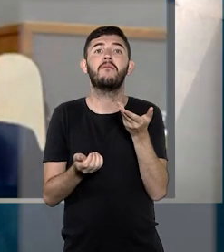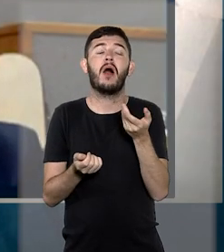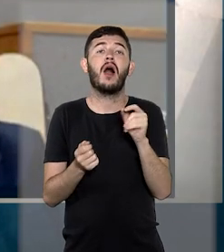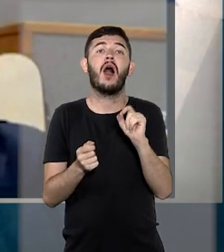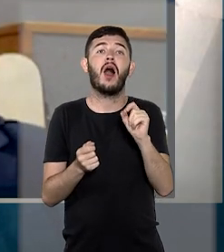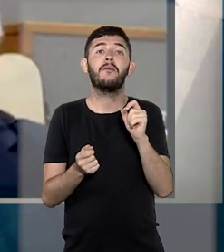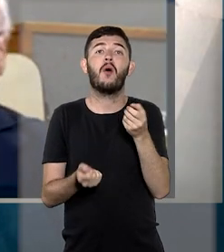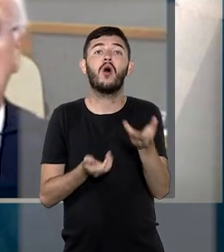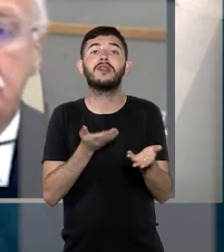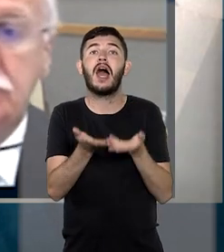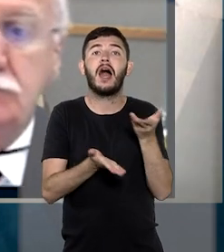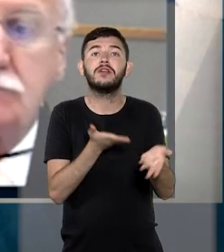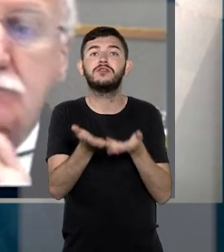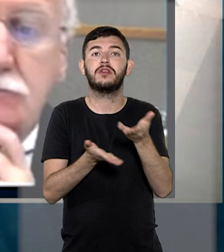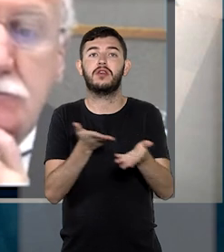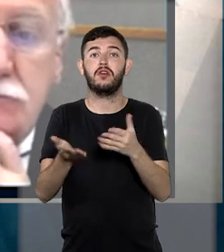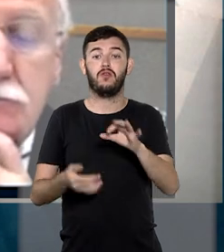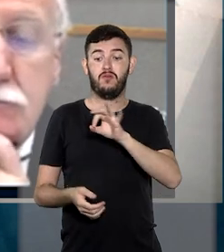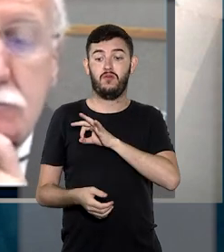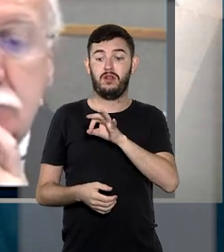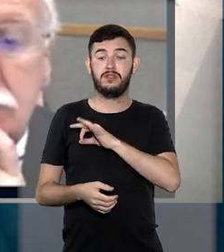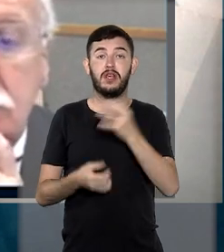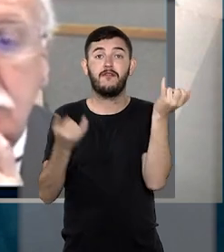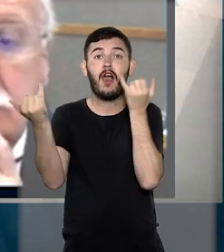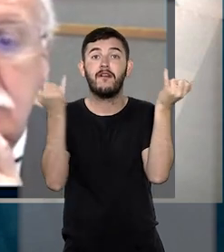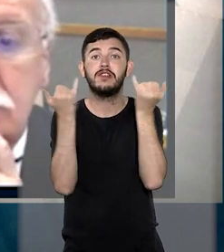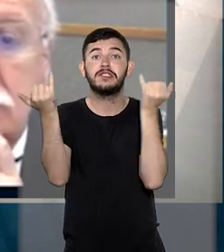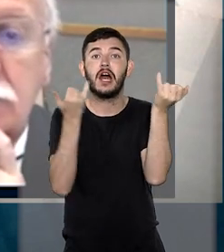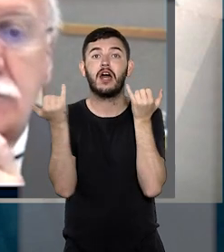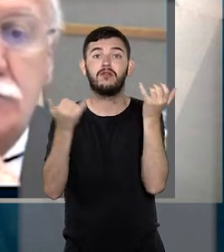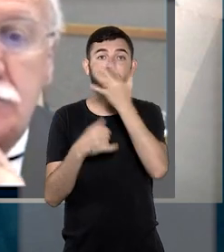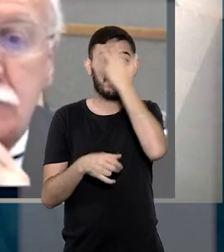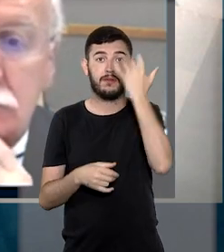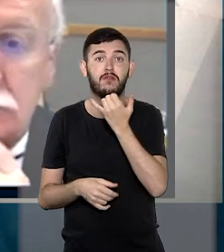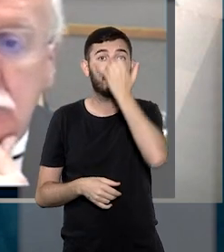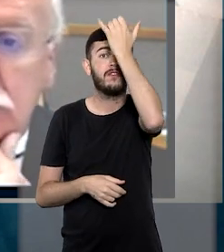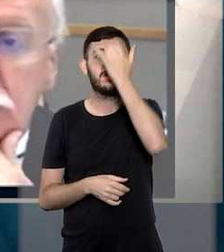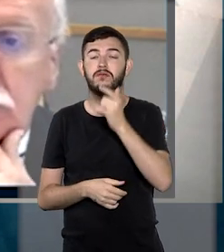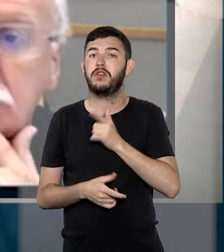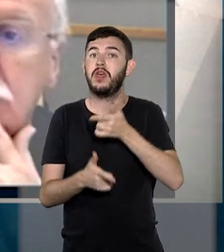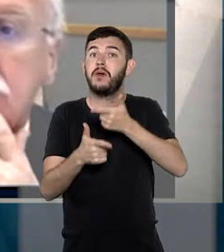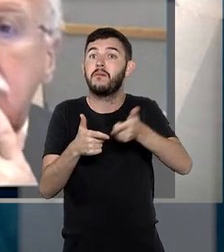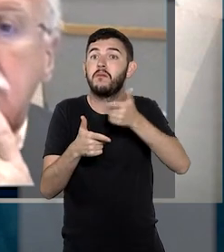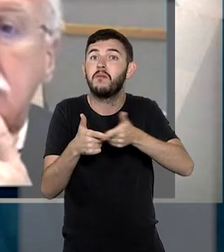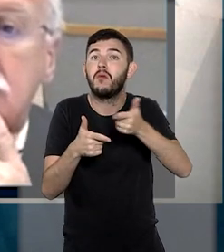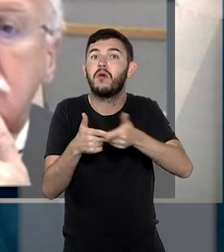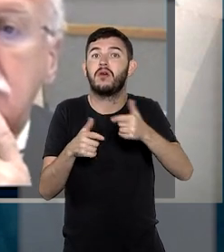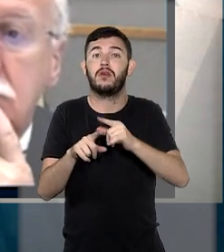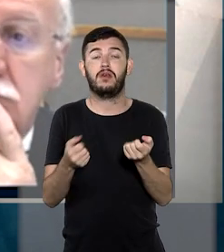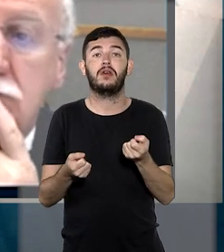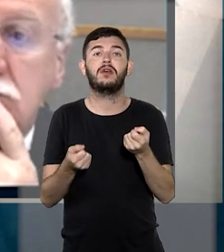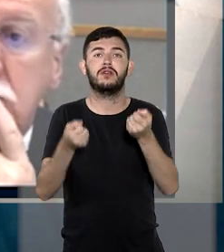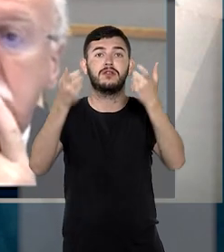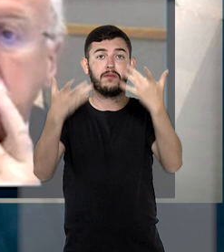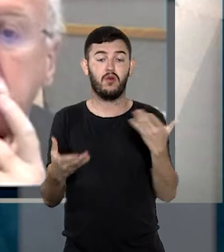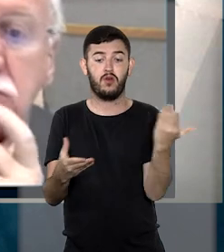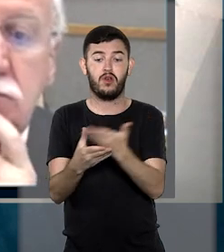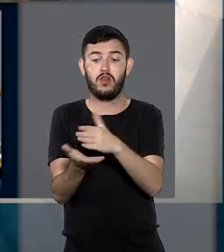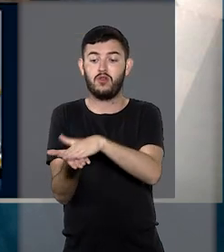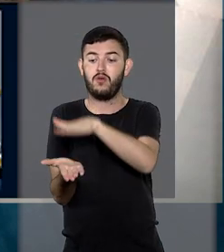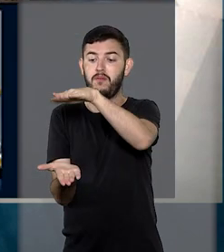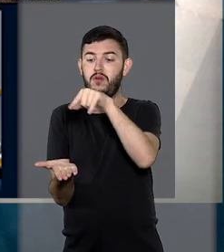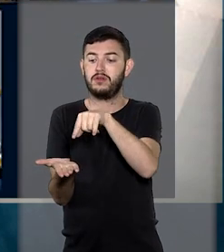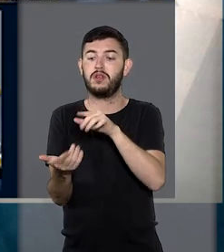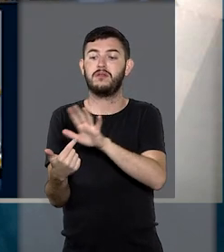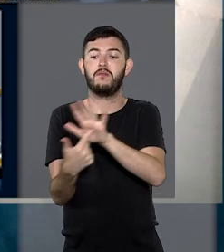durante a abordagem, os policiais foram avisados por pessoas na rua de que a vítima teria problemas mentais. Além disso, apontou